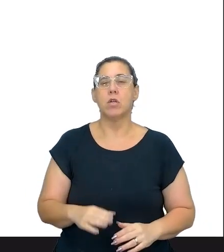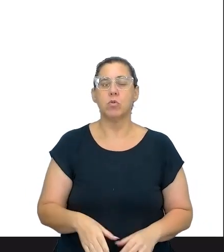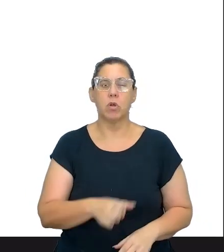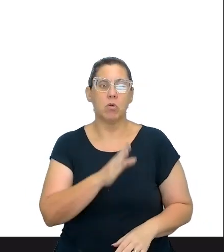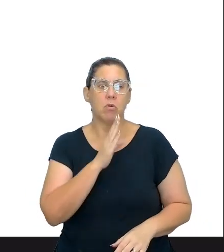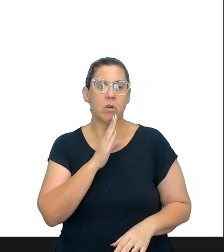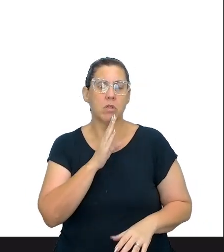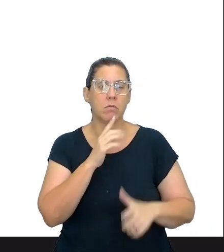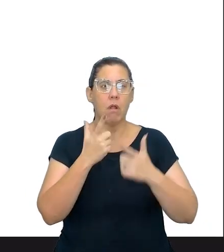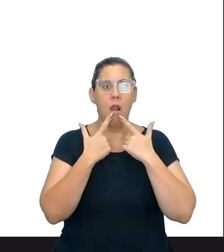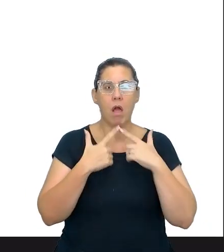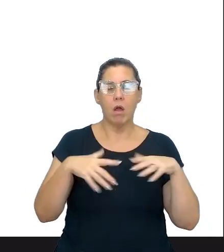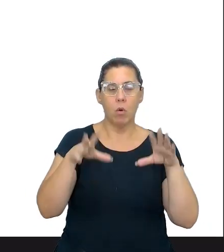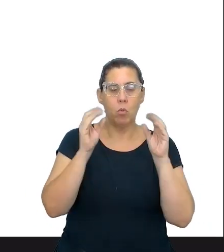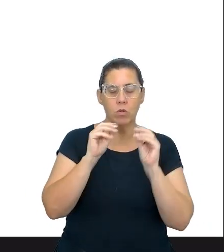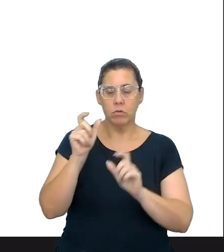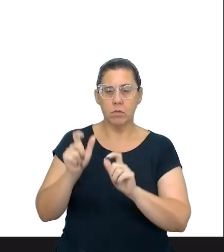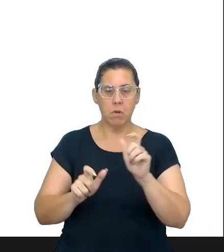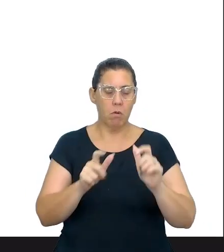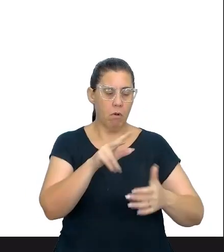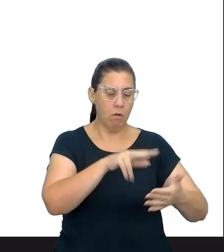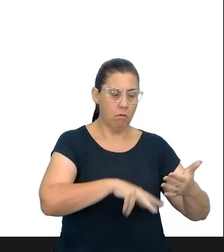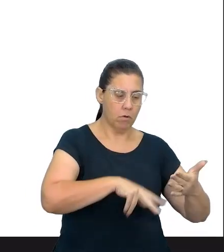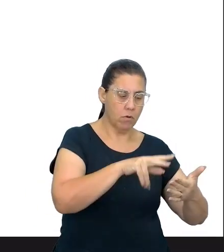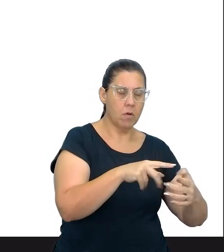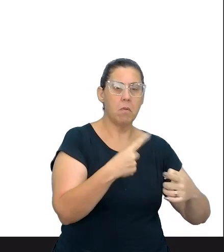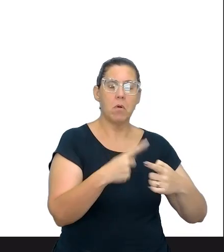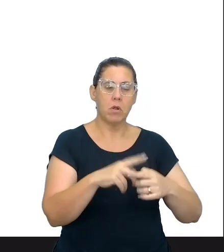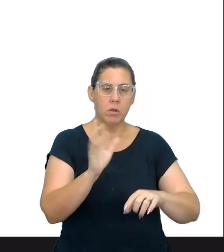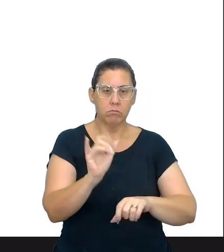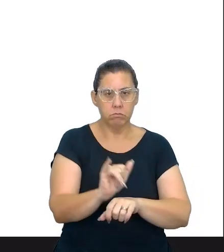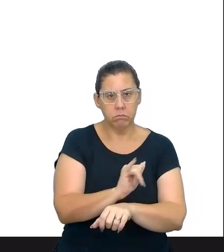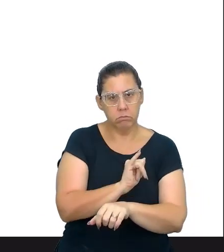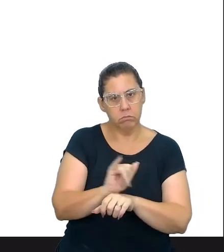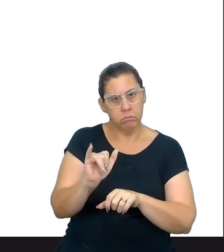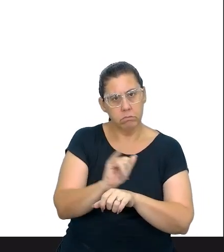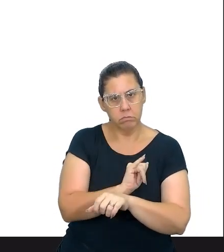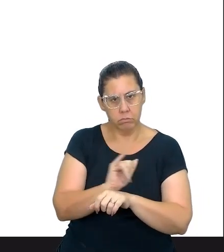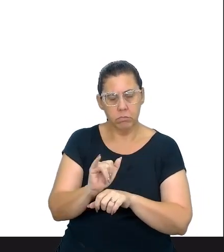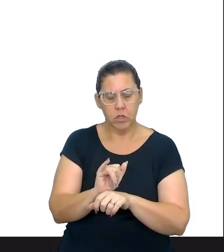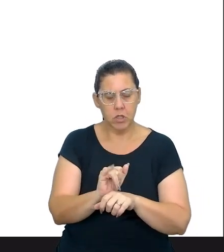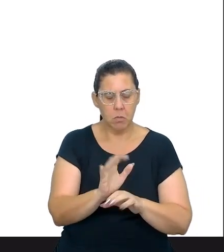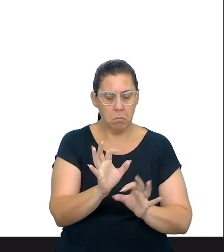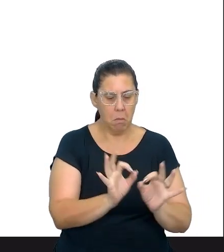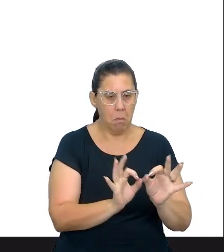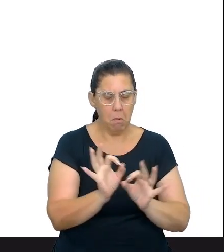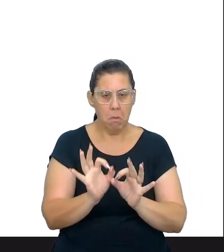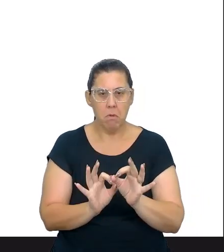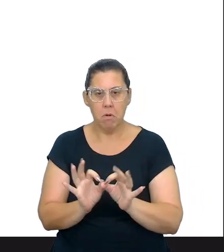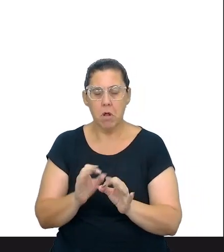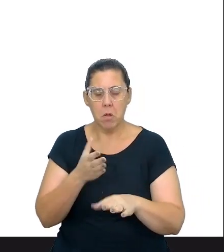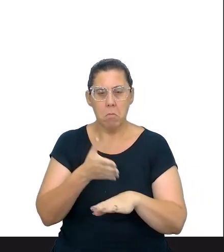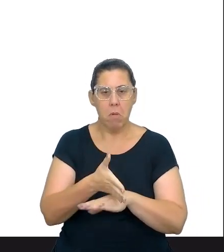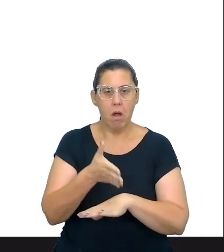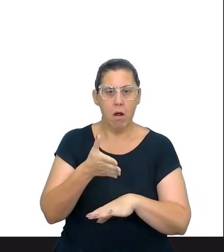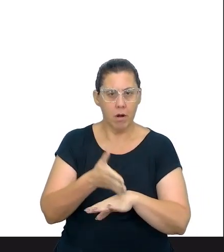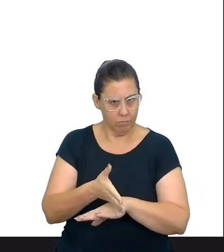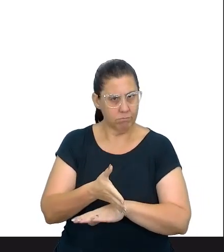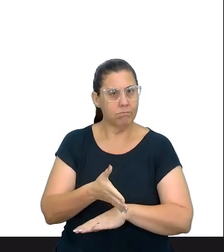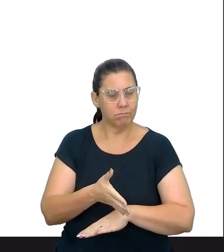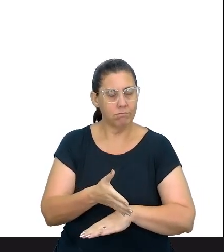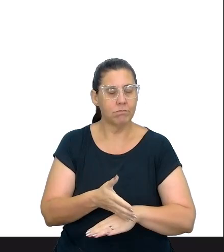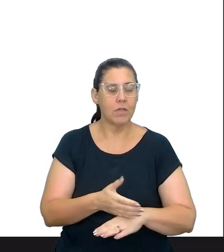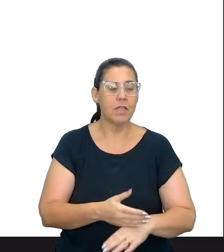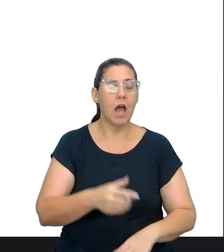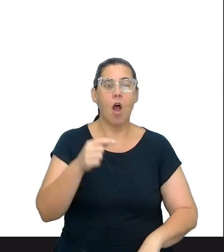por parte dos leitores, pois estes mobilizam estratégias para preencher lacunas e participar ativamente